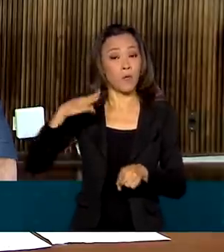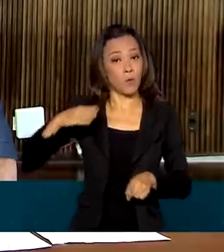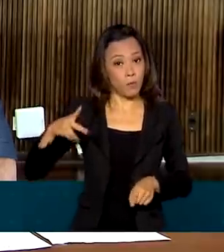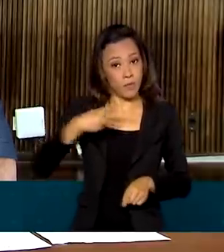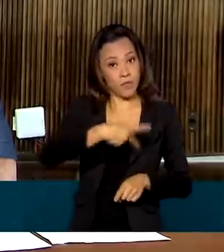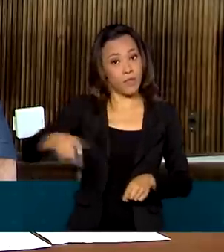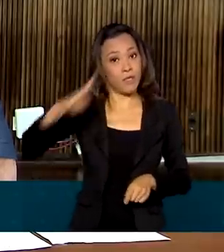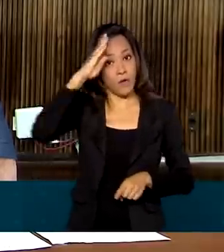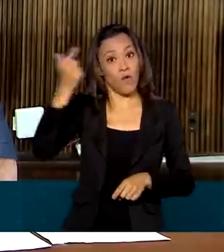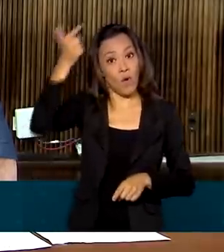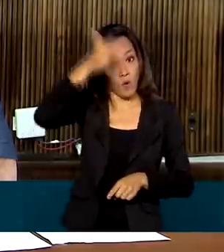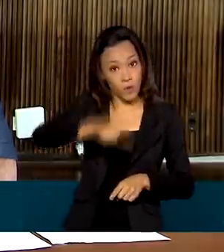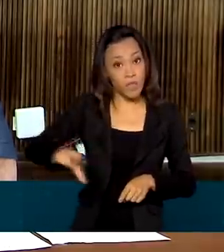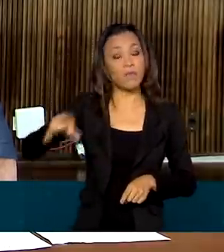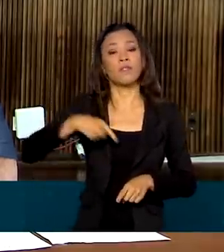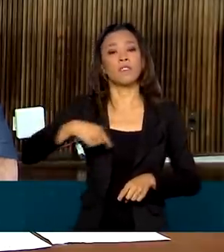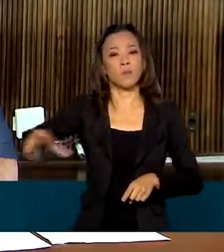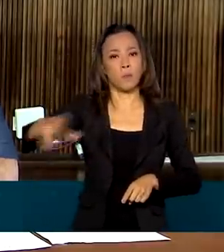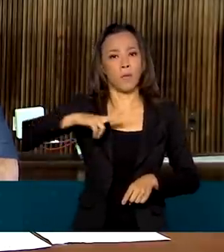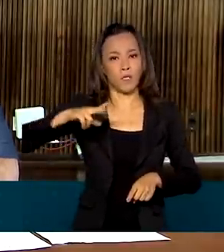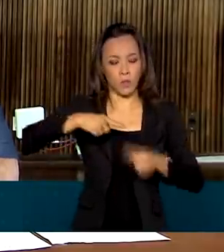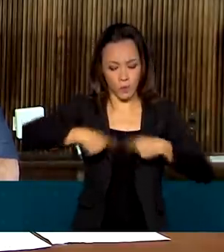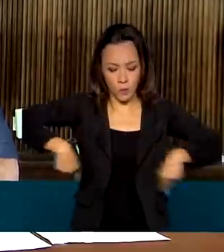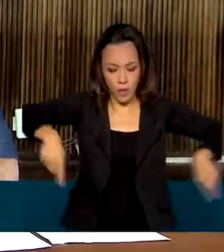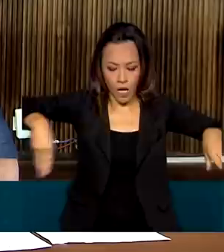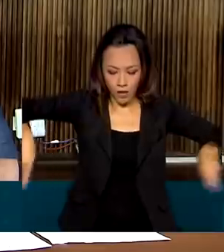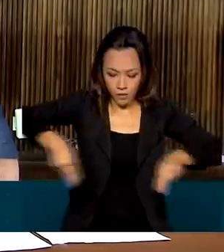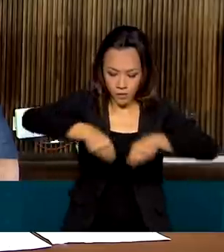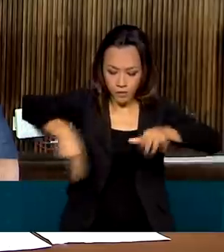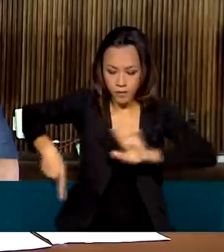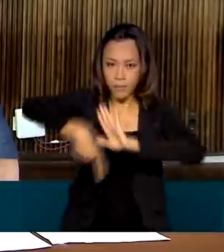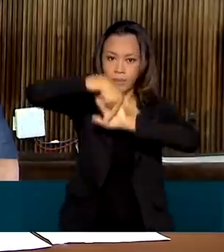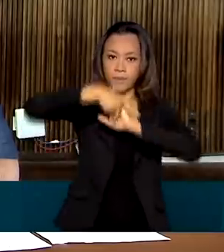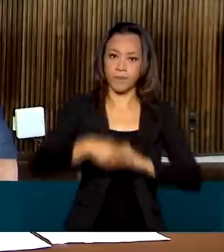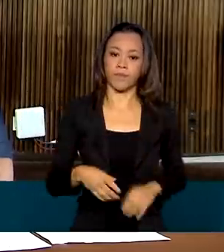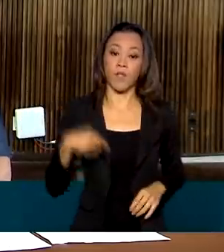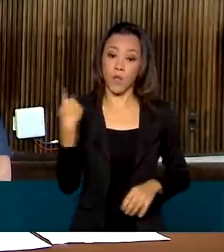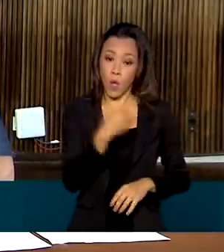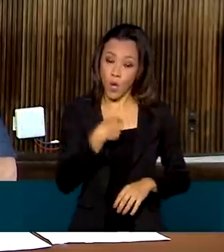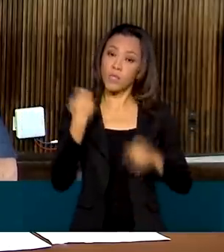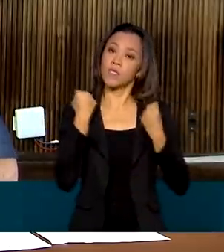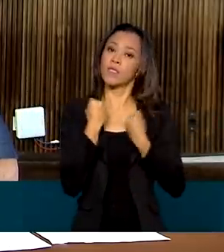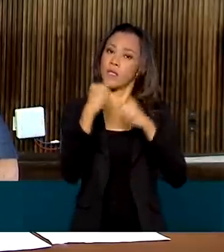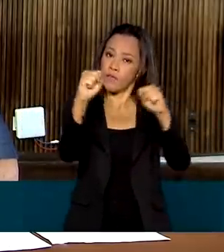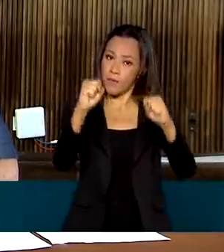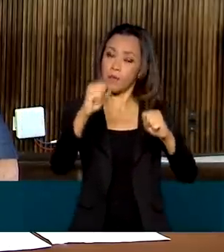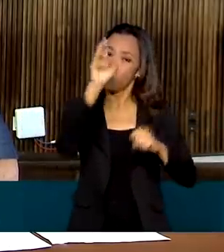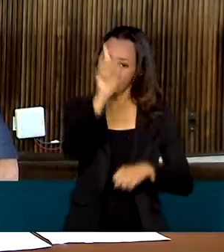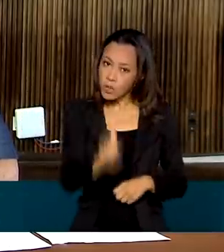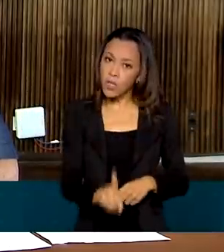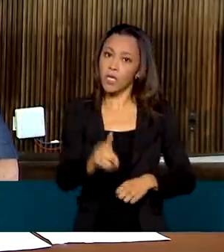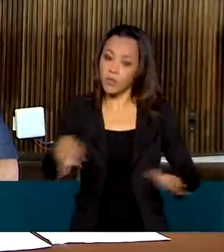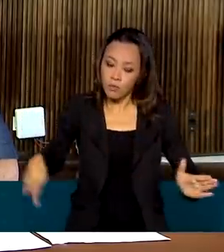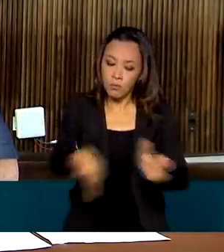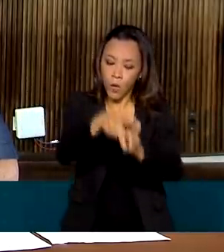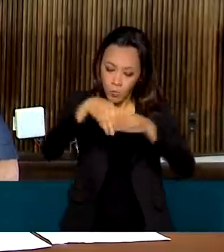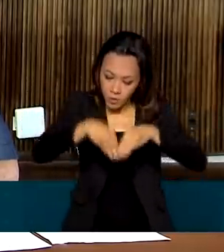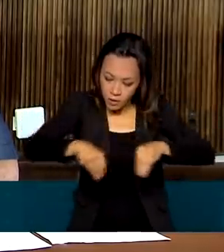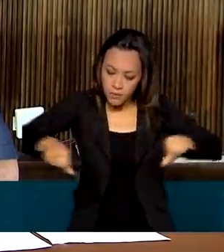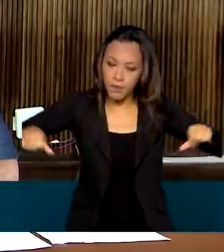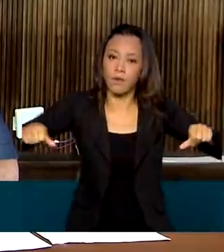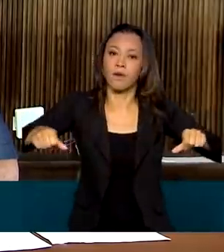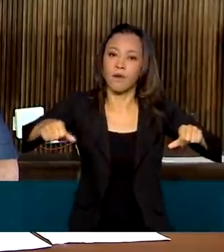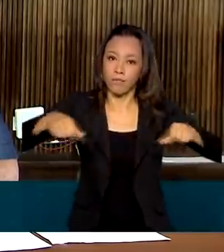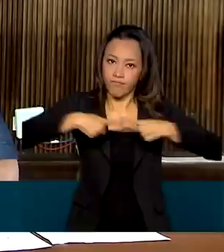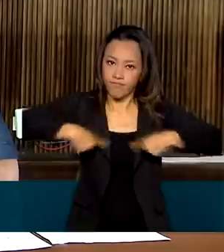o direito à propriedade privada. Nós aqui preservamos o direito à propriedade privada. Ela realmente